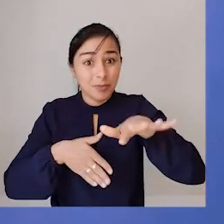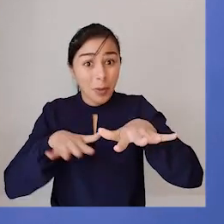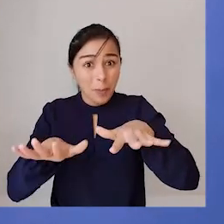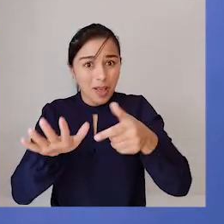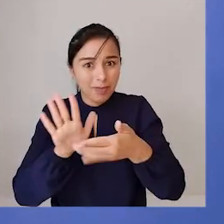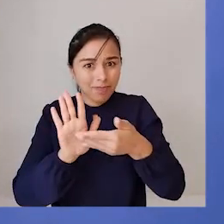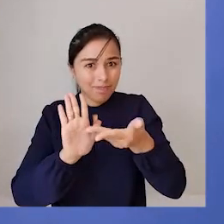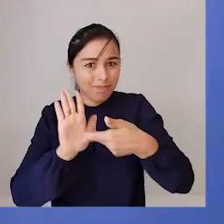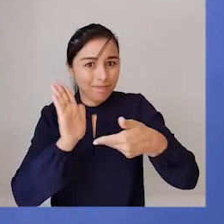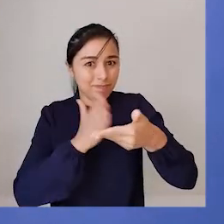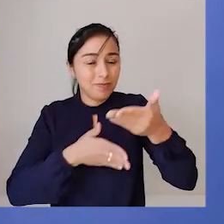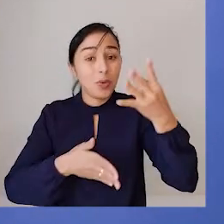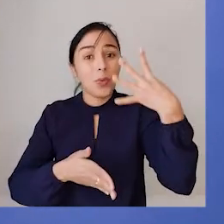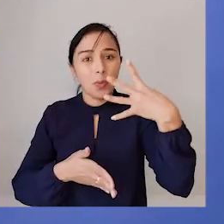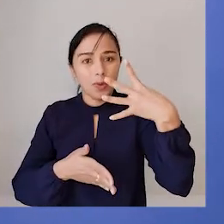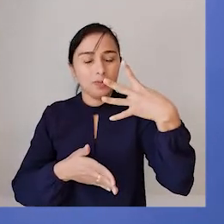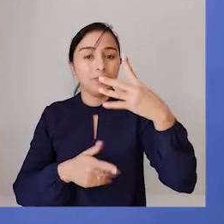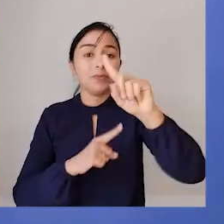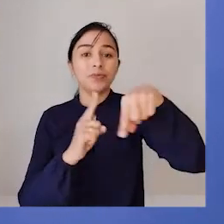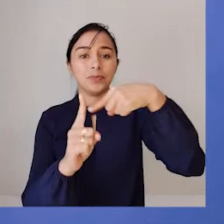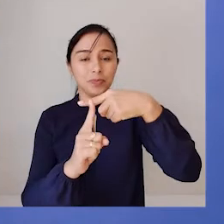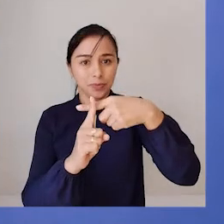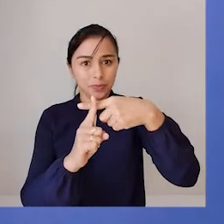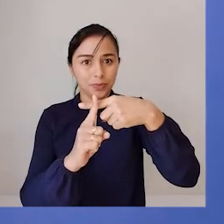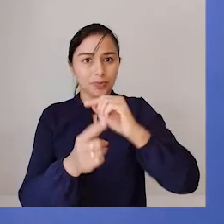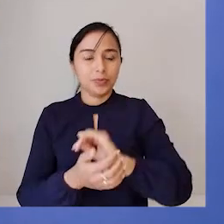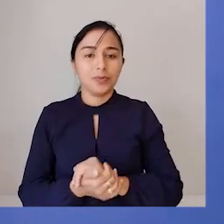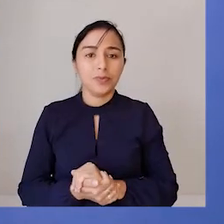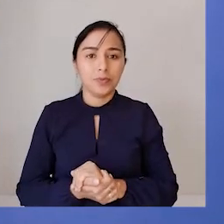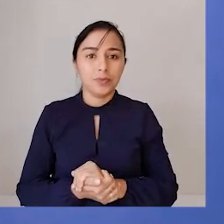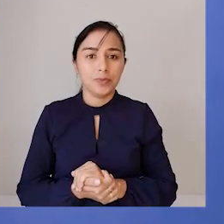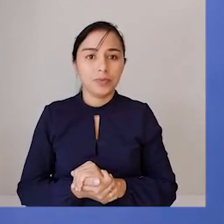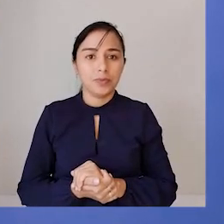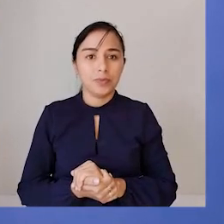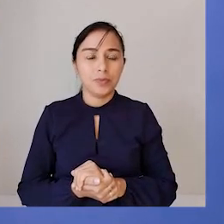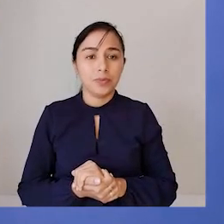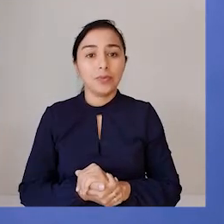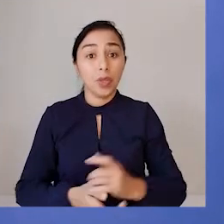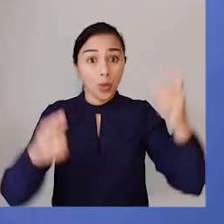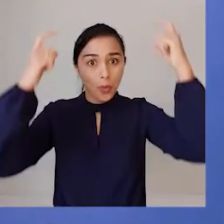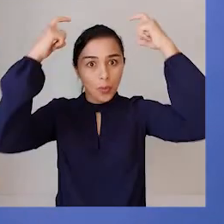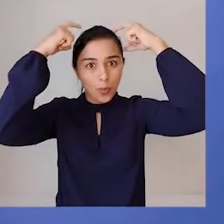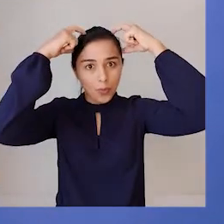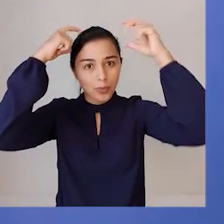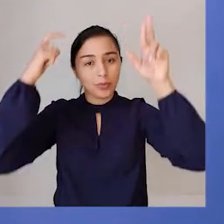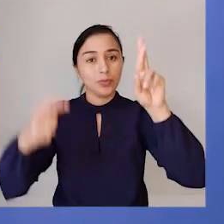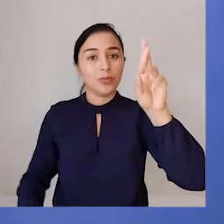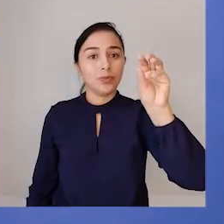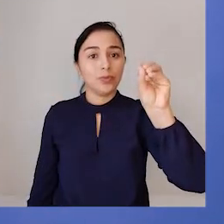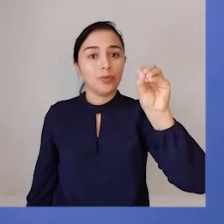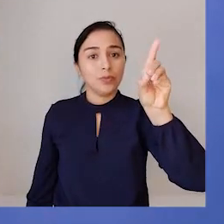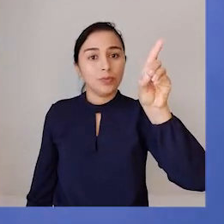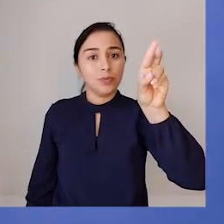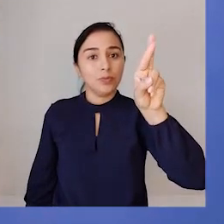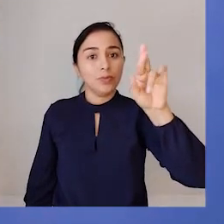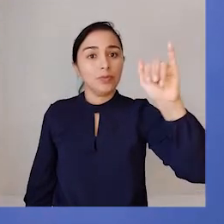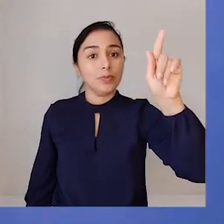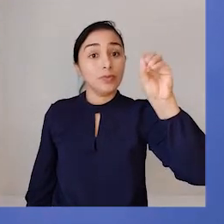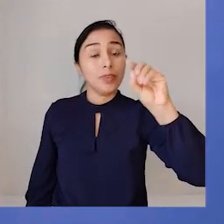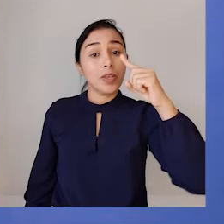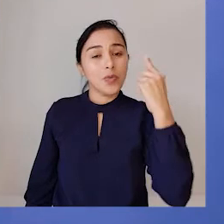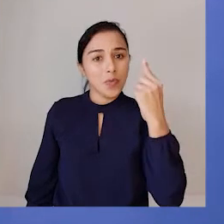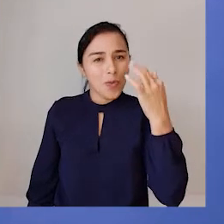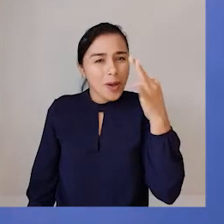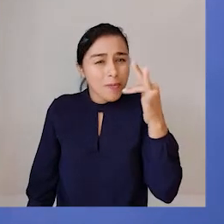vamos utilizar aqui o numeral quatro, mais o urso Rodrigo tem um machucado no